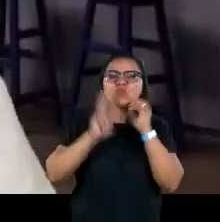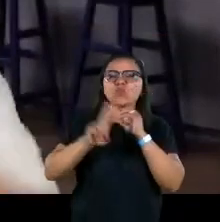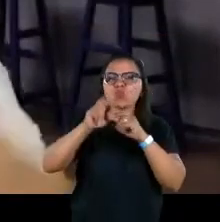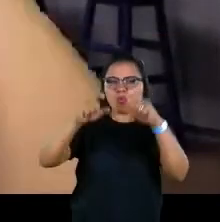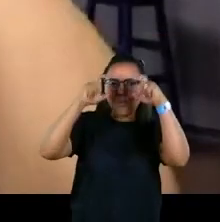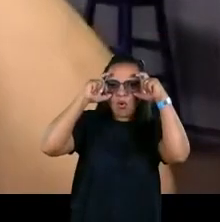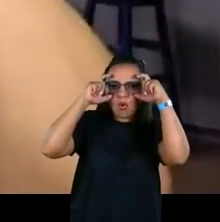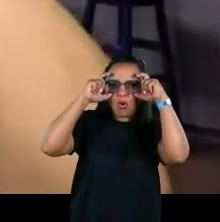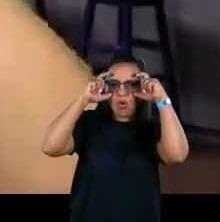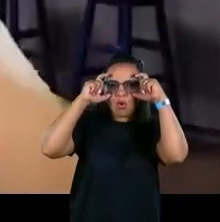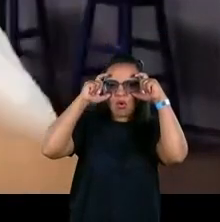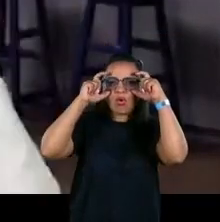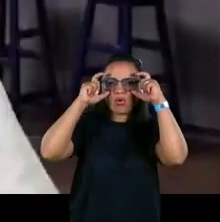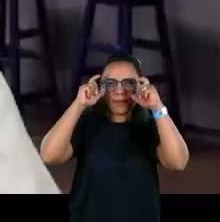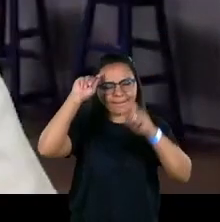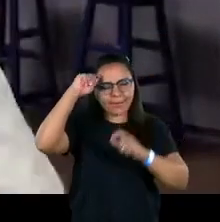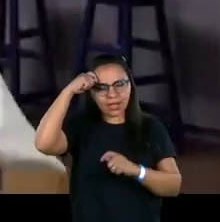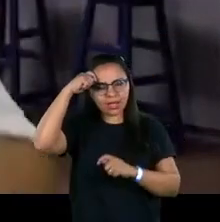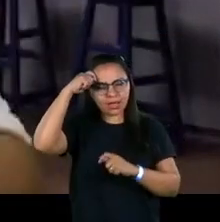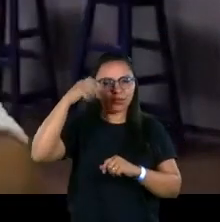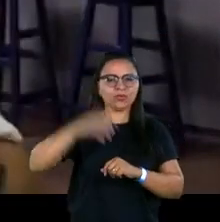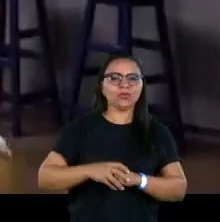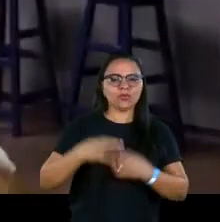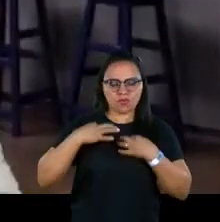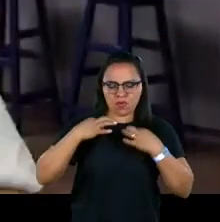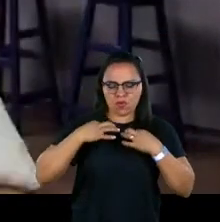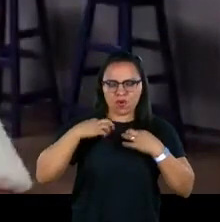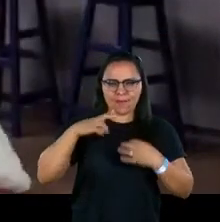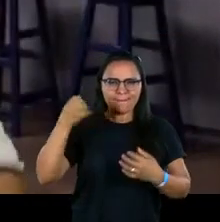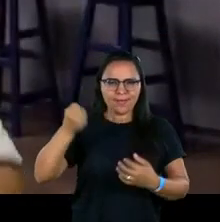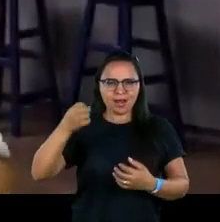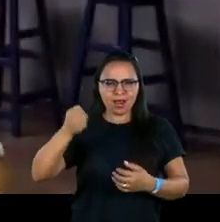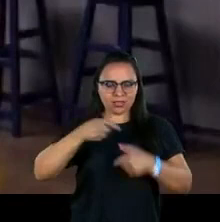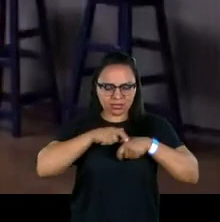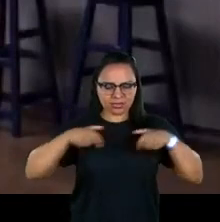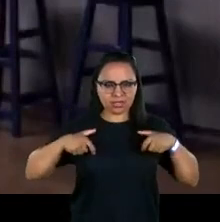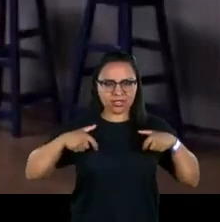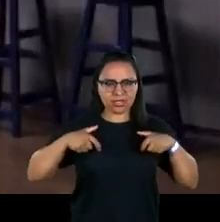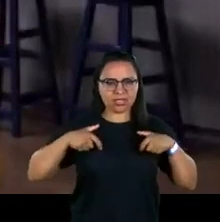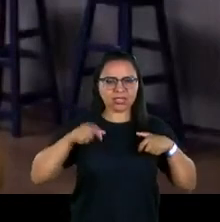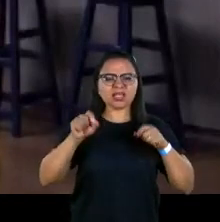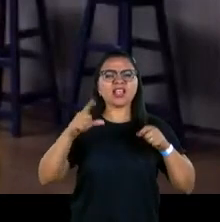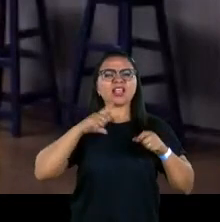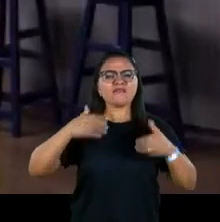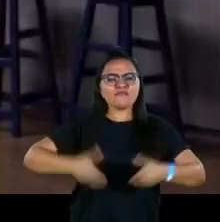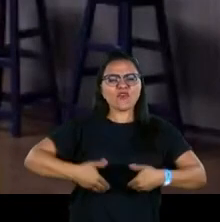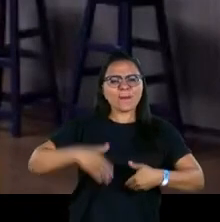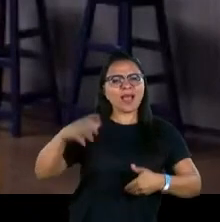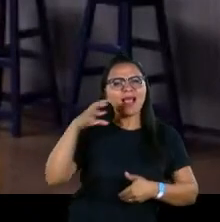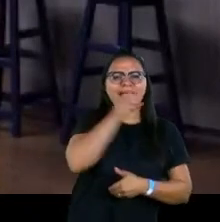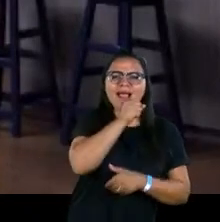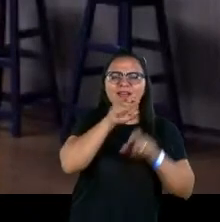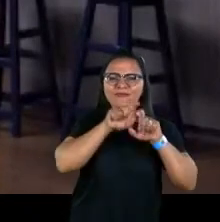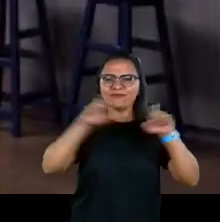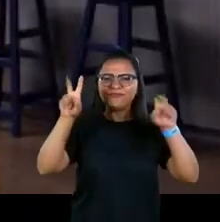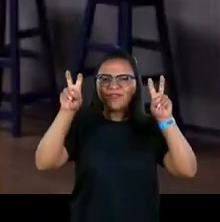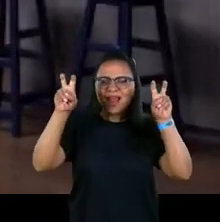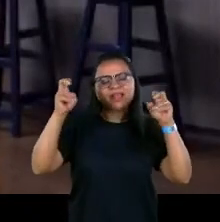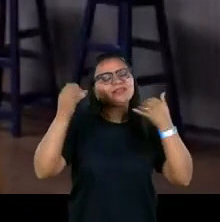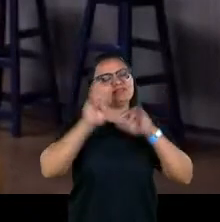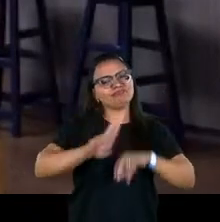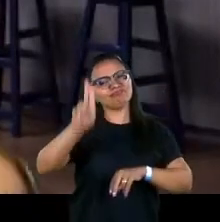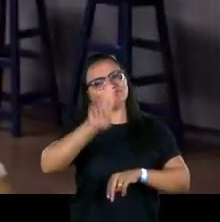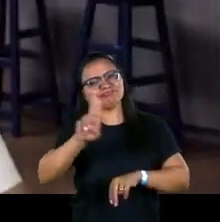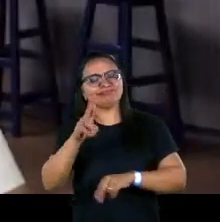uso um óculos de armação preta e estou com uma camisa branca, escrita Quem tem fome tem pressa, que é uma frase lema